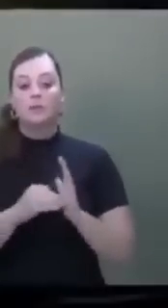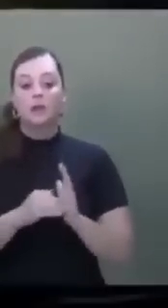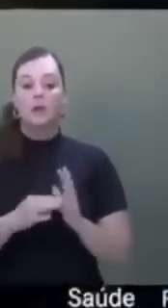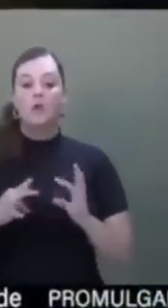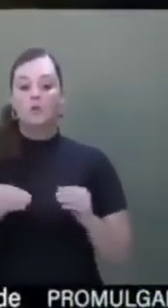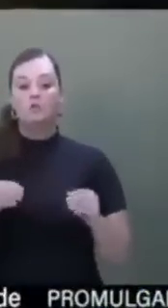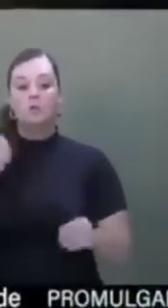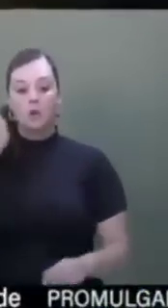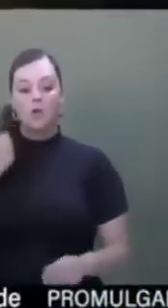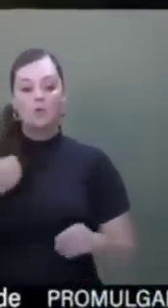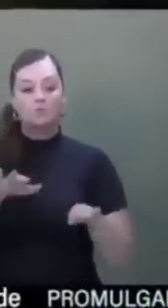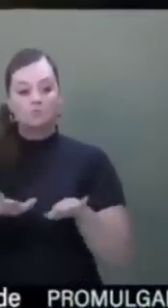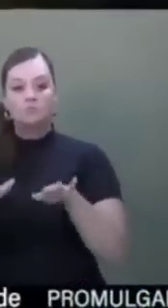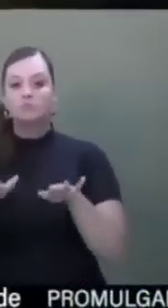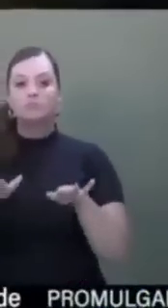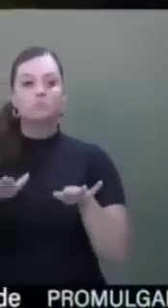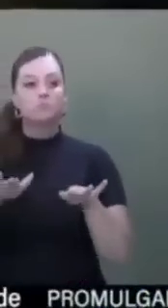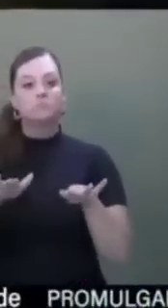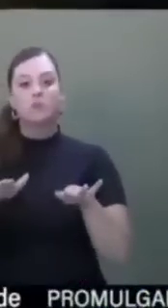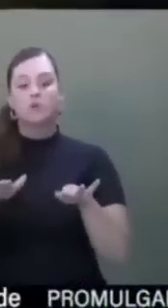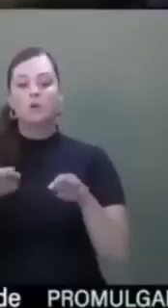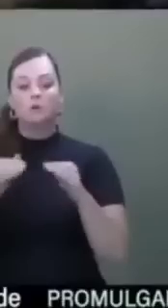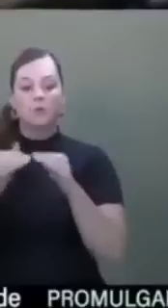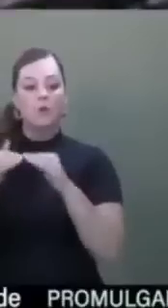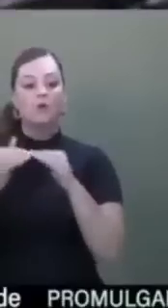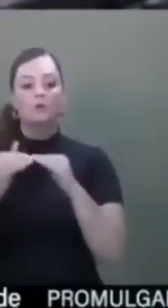senadores que aprovam a redação final da matéria, permaneça como se encontram.